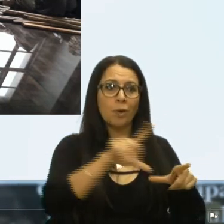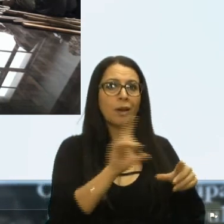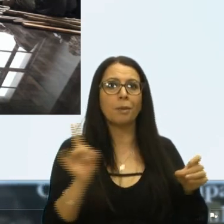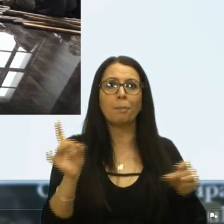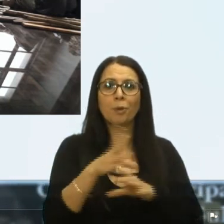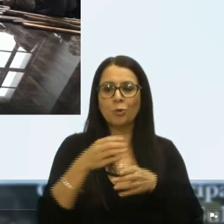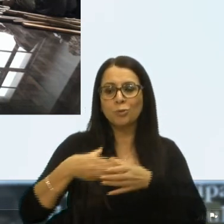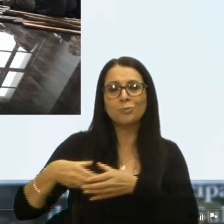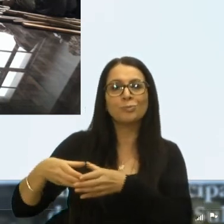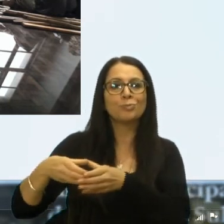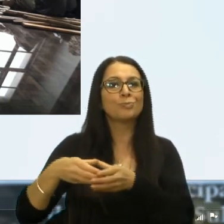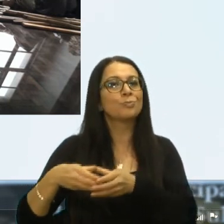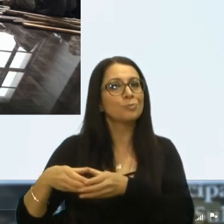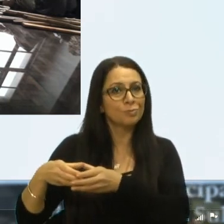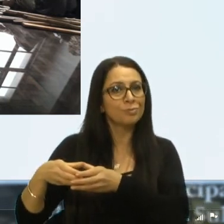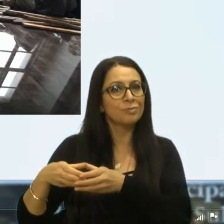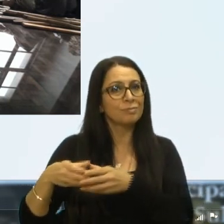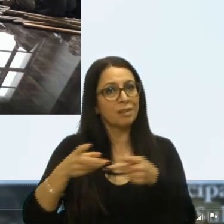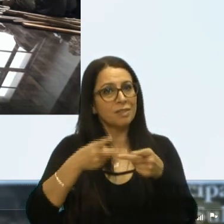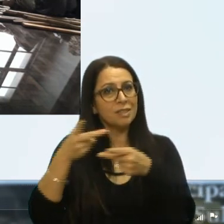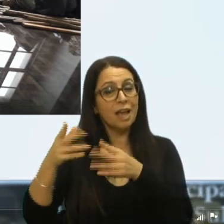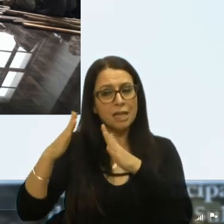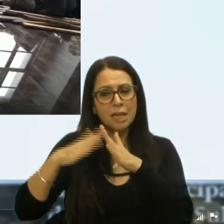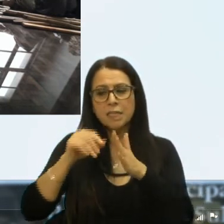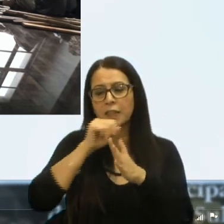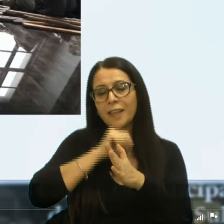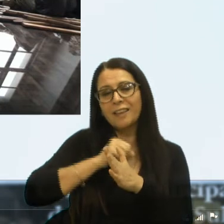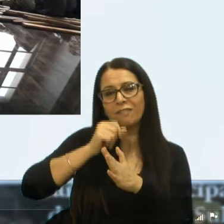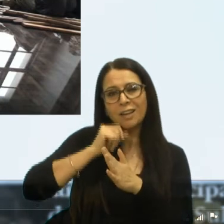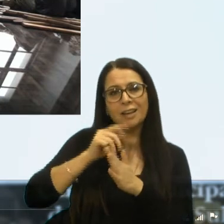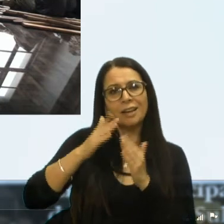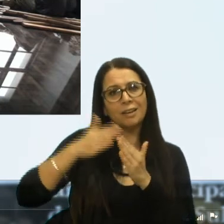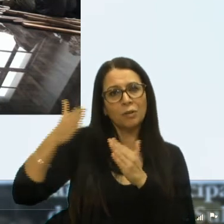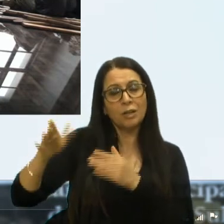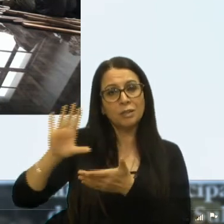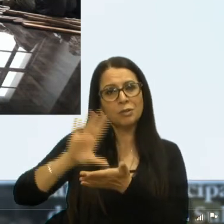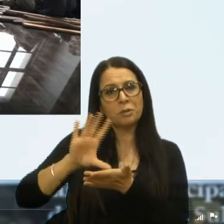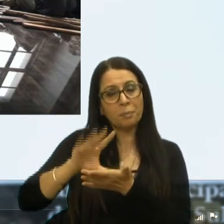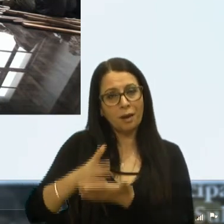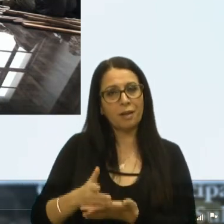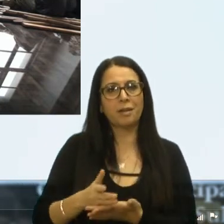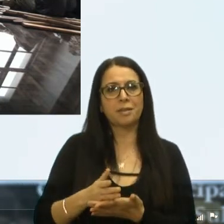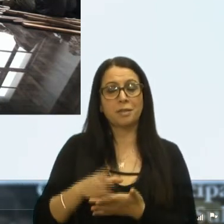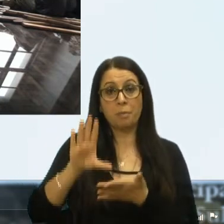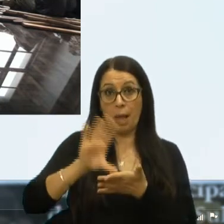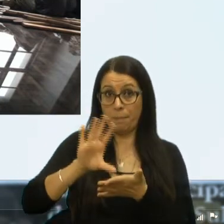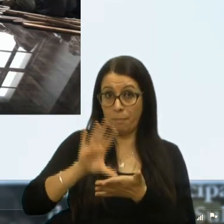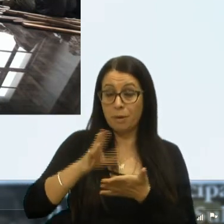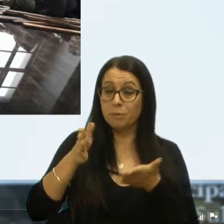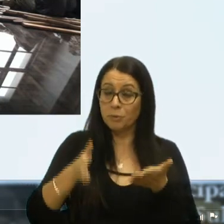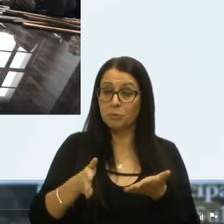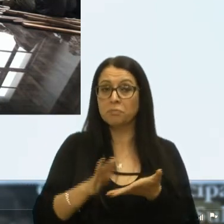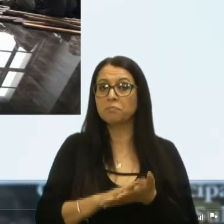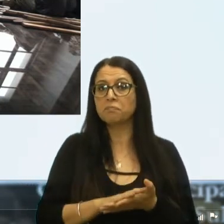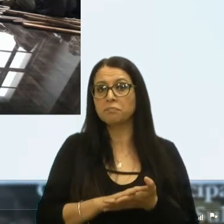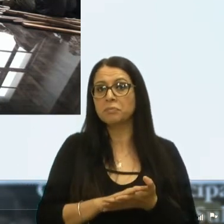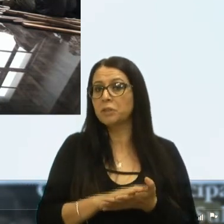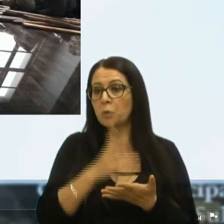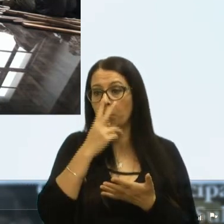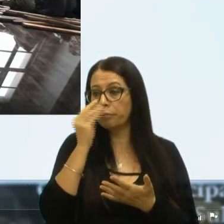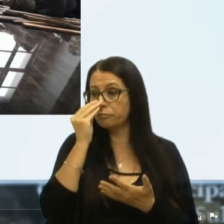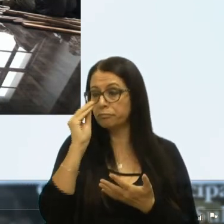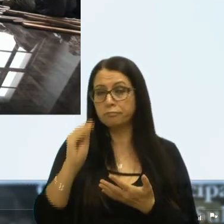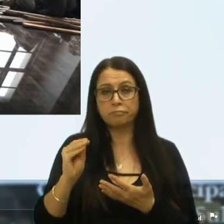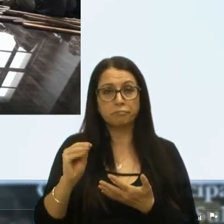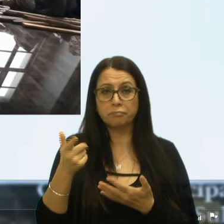turismo. Pronto as casas antigas do lado da praça. Uma praça que hoje praticamente está abandonada porque